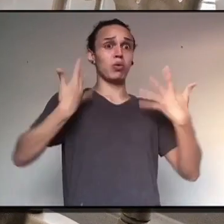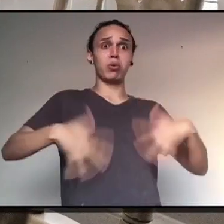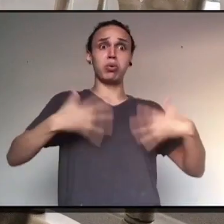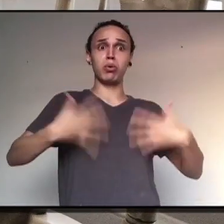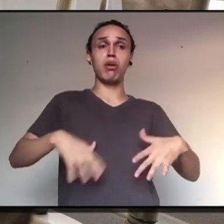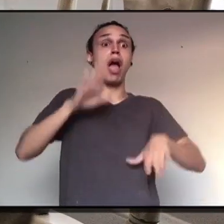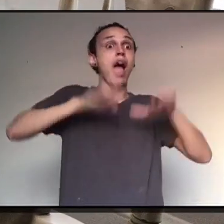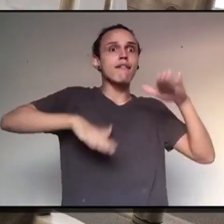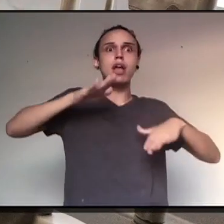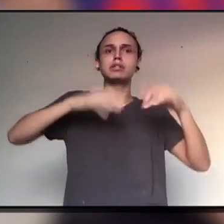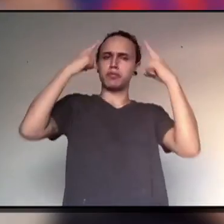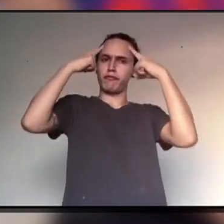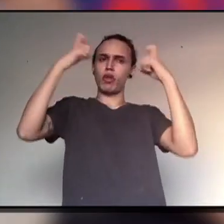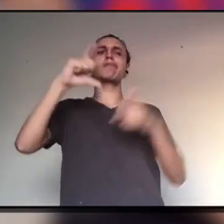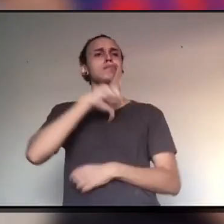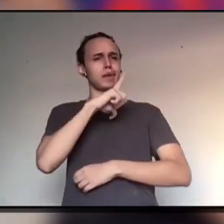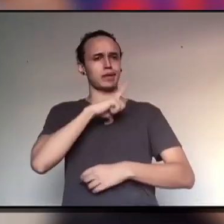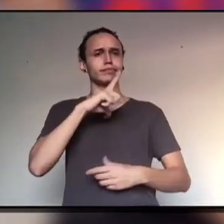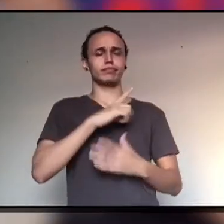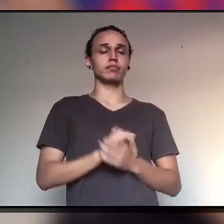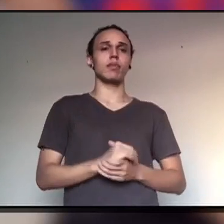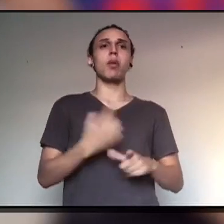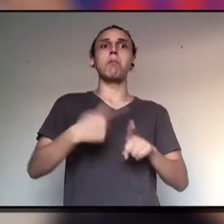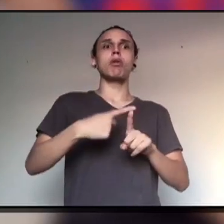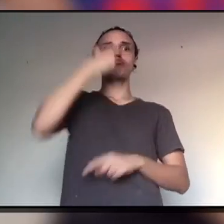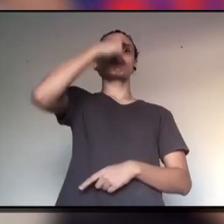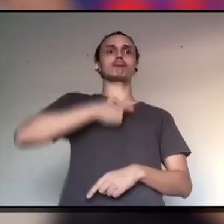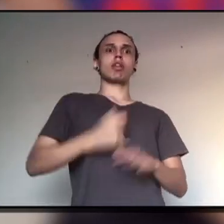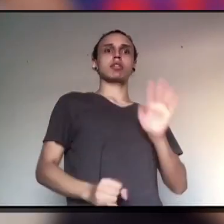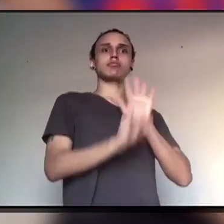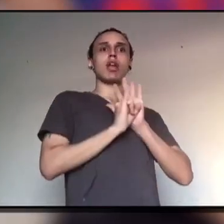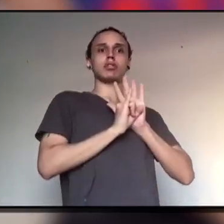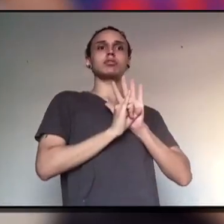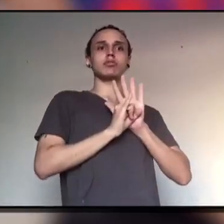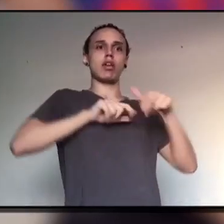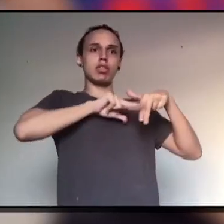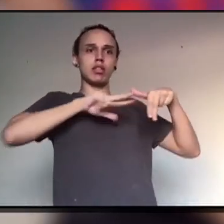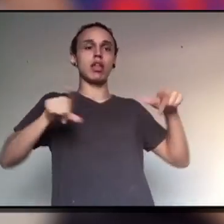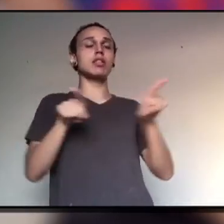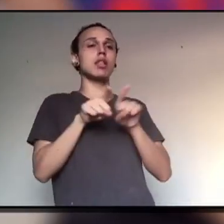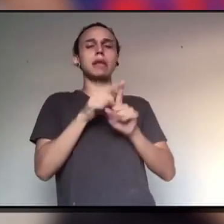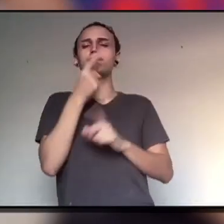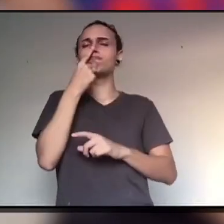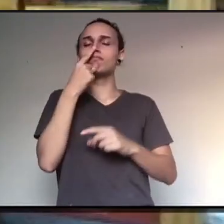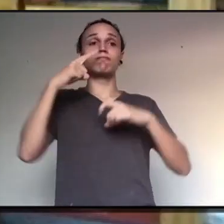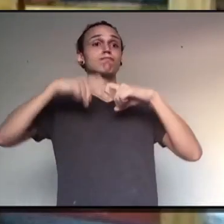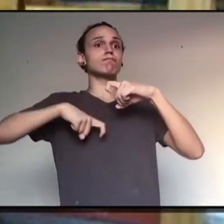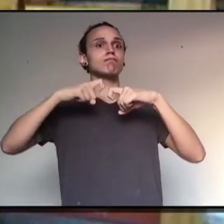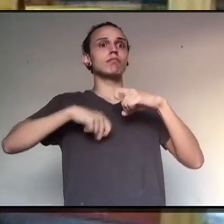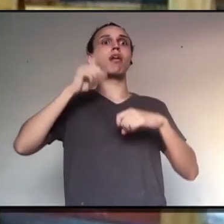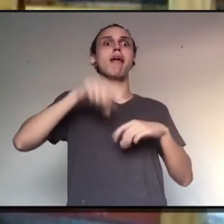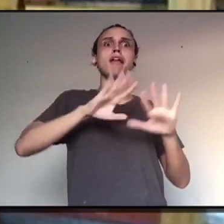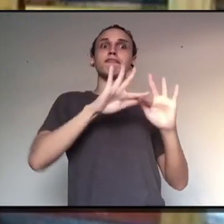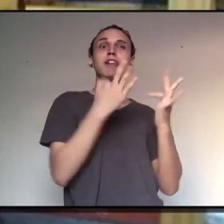desconfortável e extremo até violento para essas pessoas. Porque o fator da identidade sexual e de